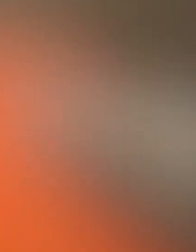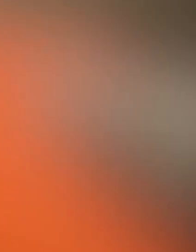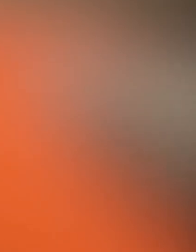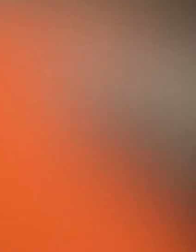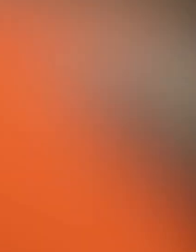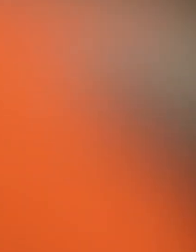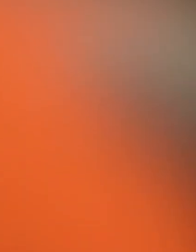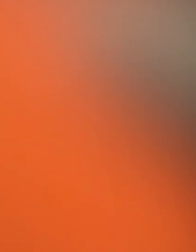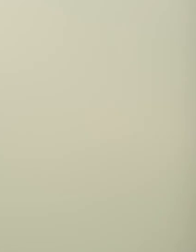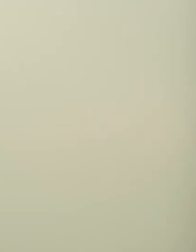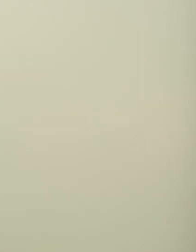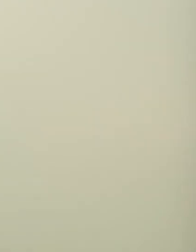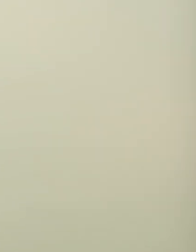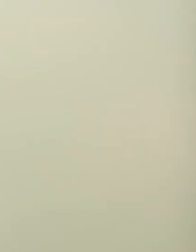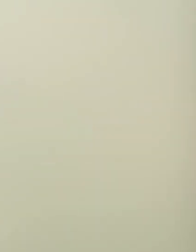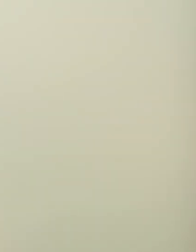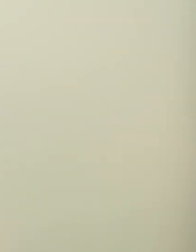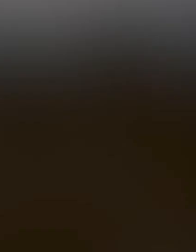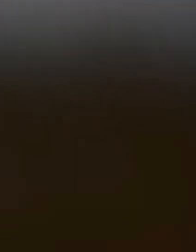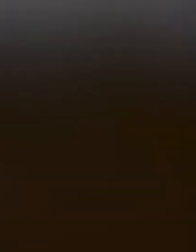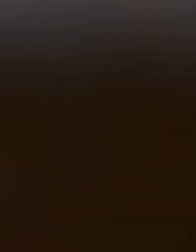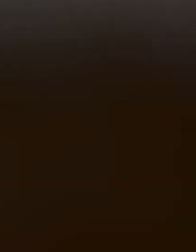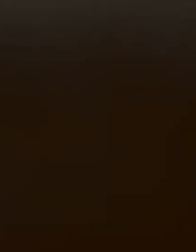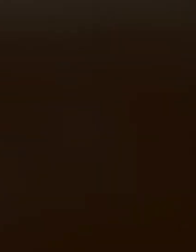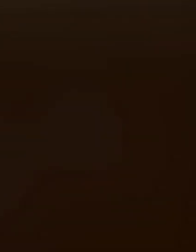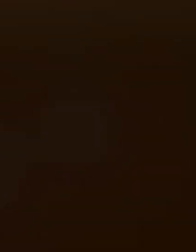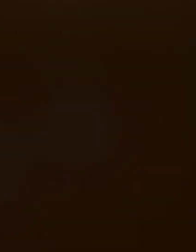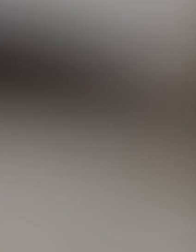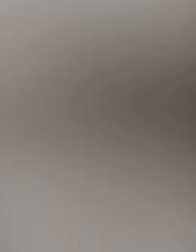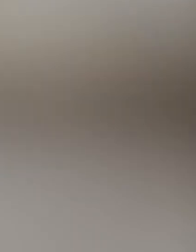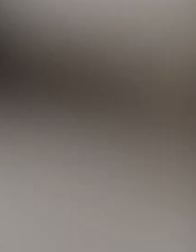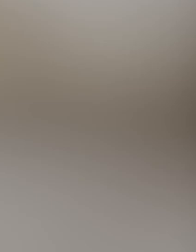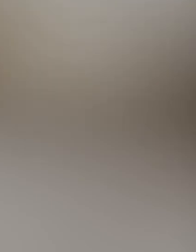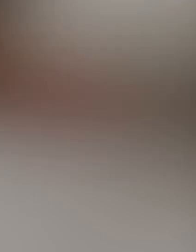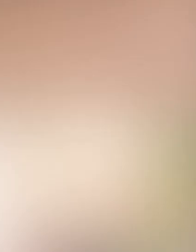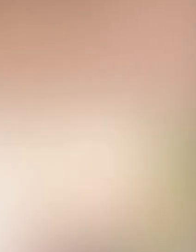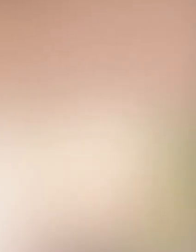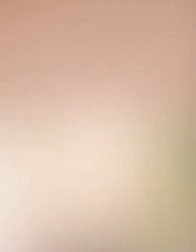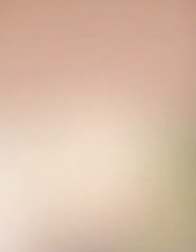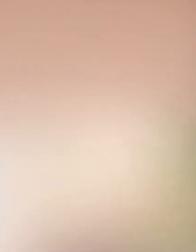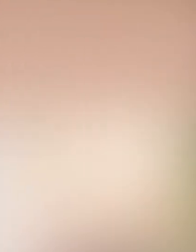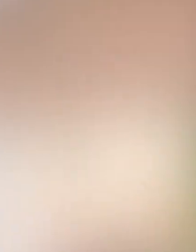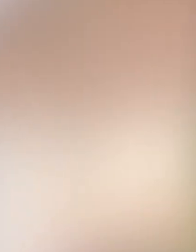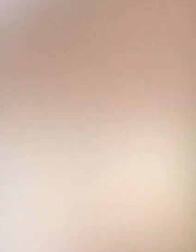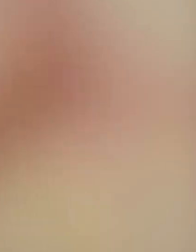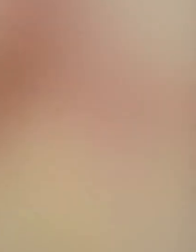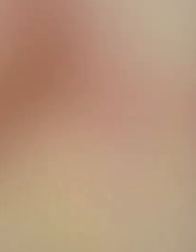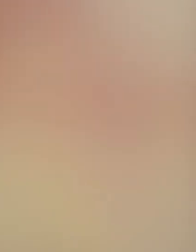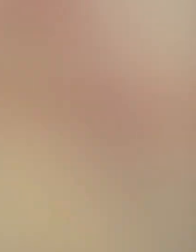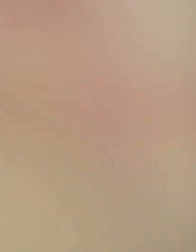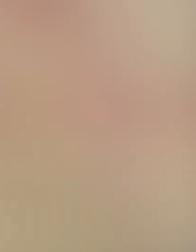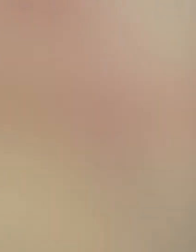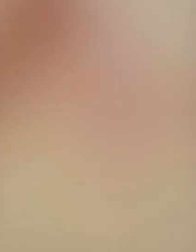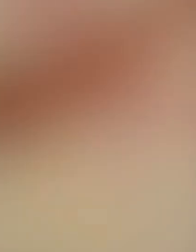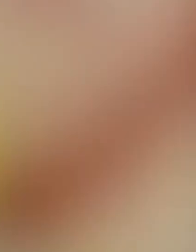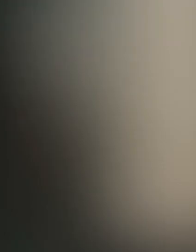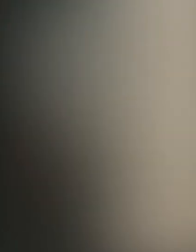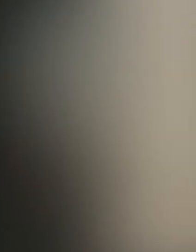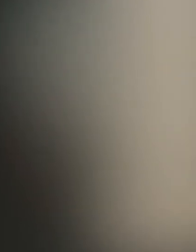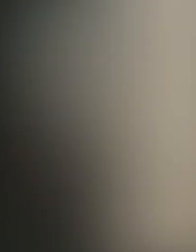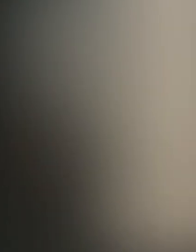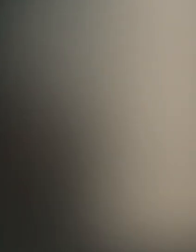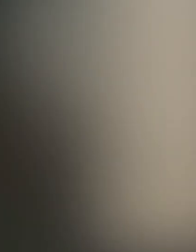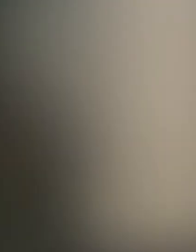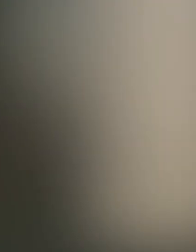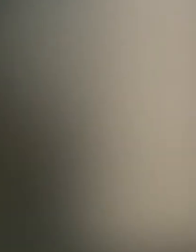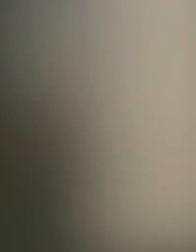A ideia de Brasil, assim como a de qualquer outro país, está em constante evolução. Somos muitos, somos diversos, somos movimento. e aqui